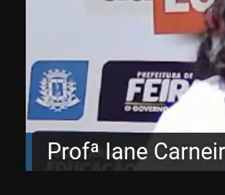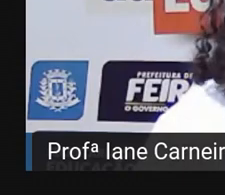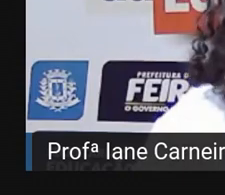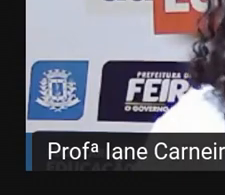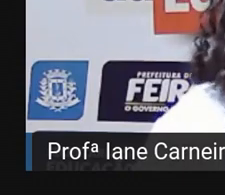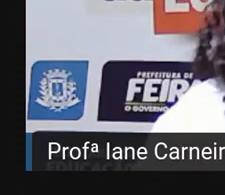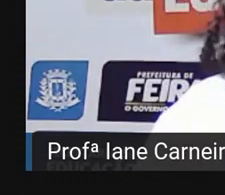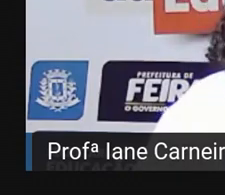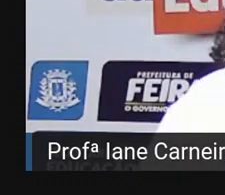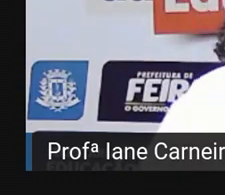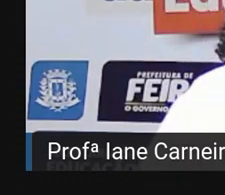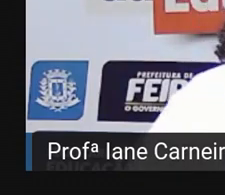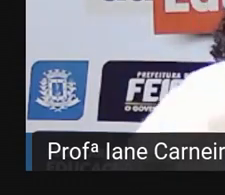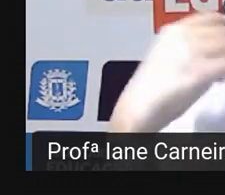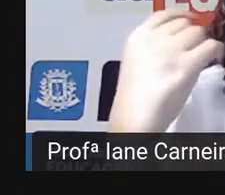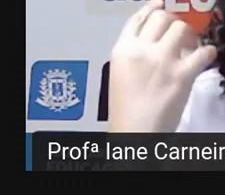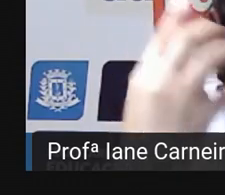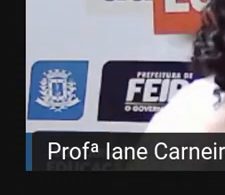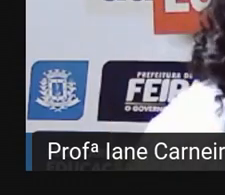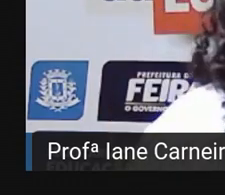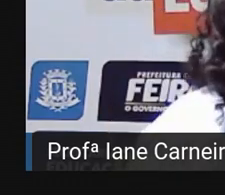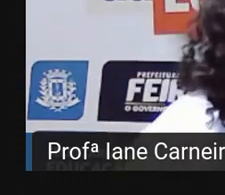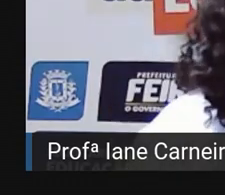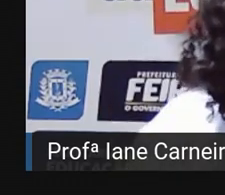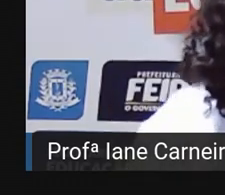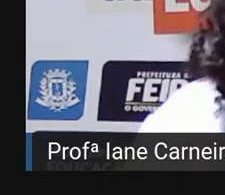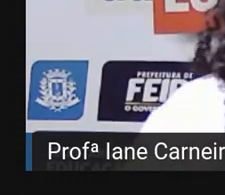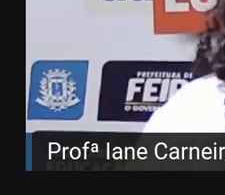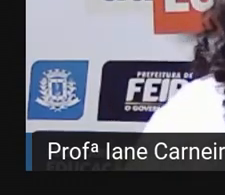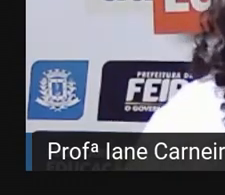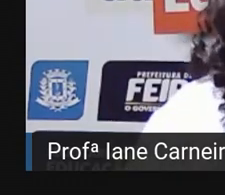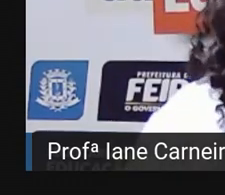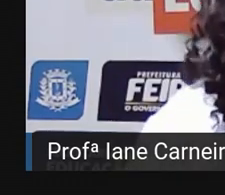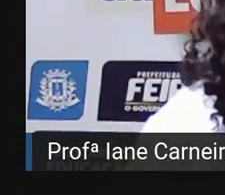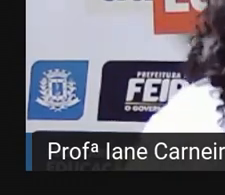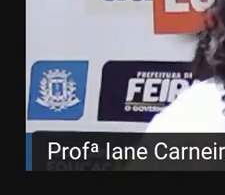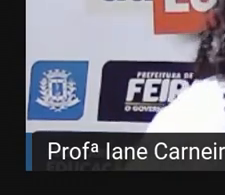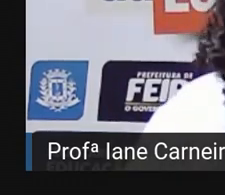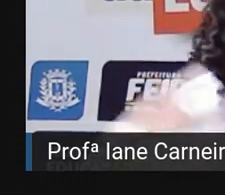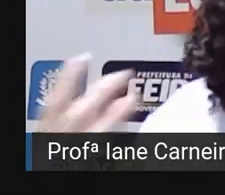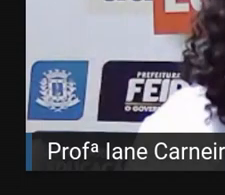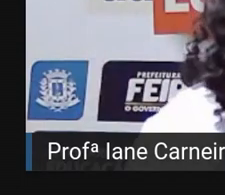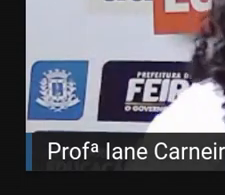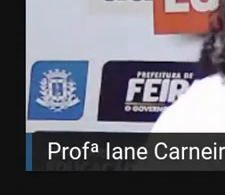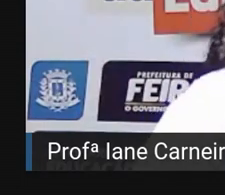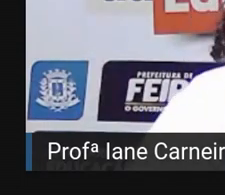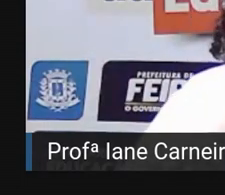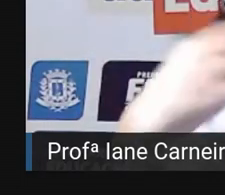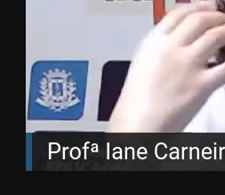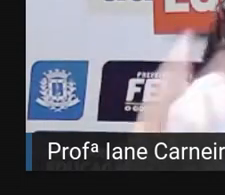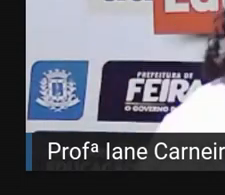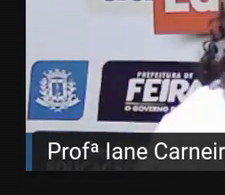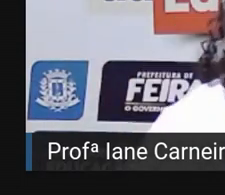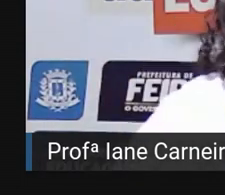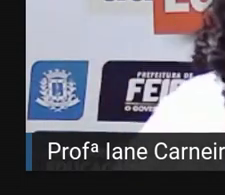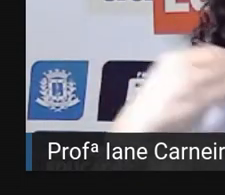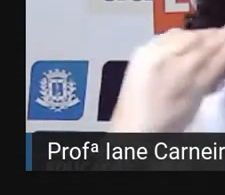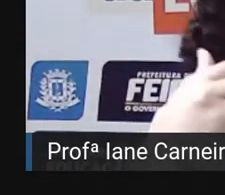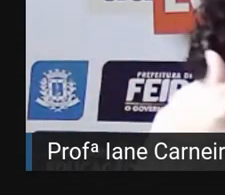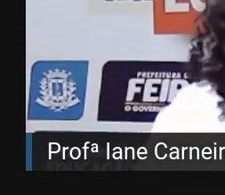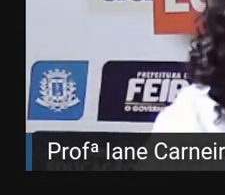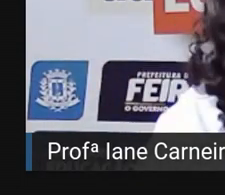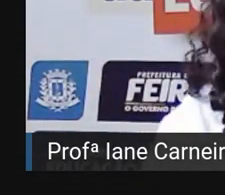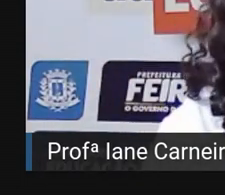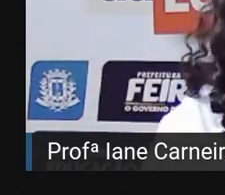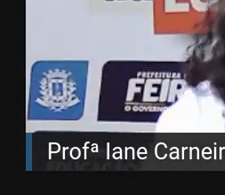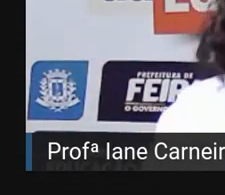conta de água da casa de vocês, ajudem o papai e a mamãe a administrarem essa conta, né? A lerem essa conta, as informações